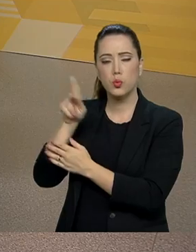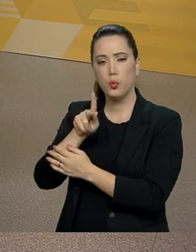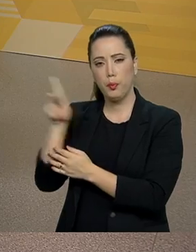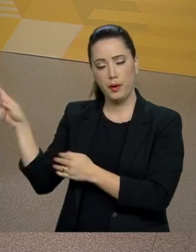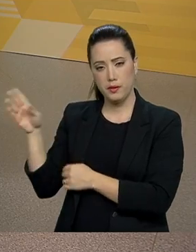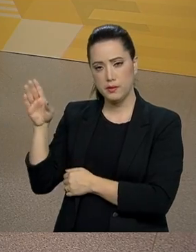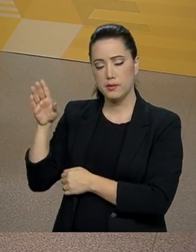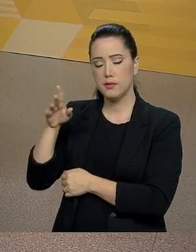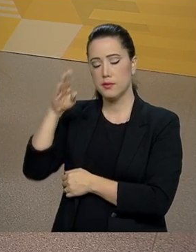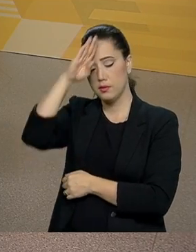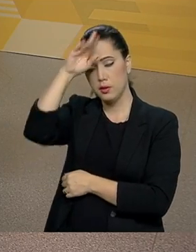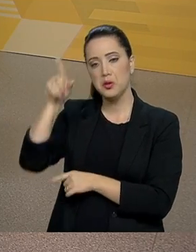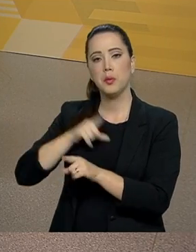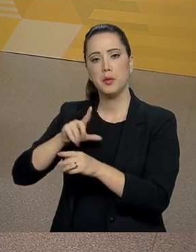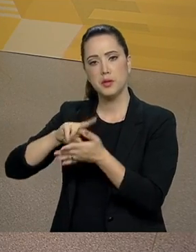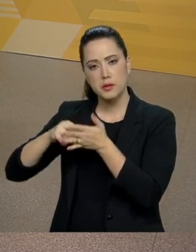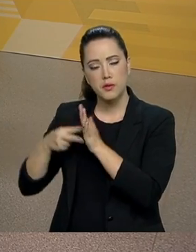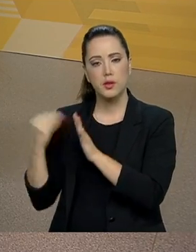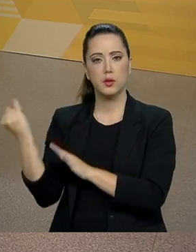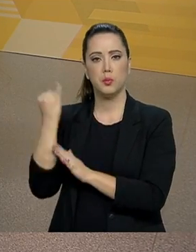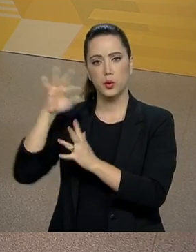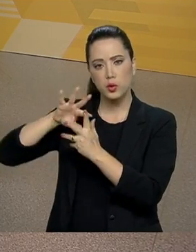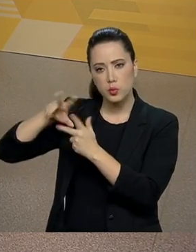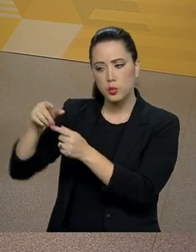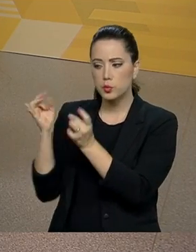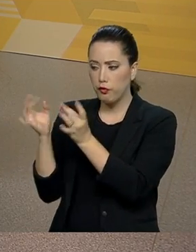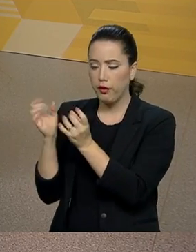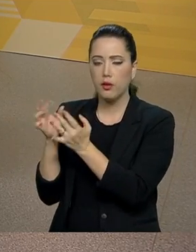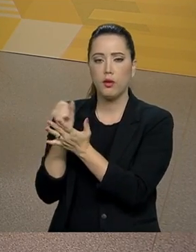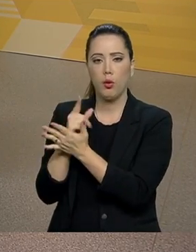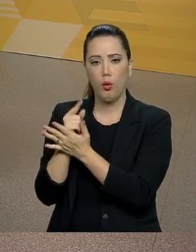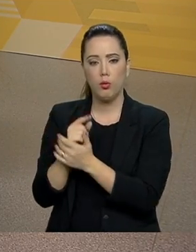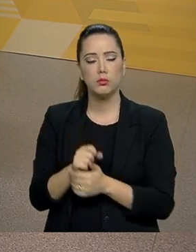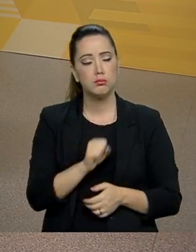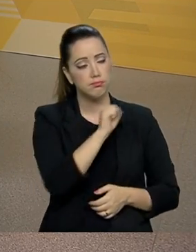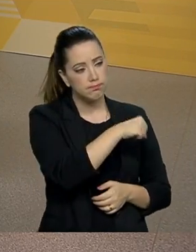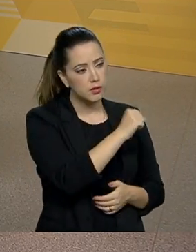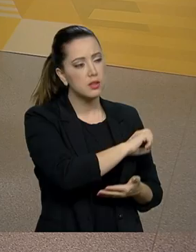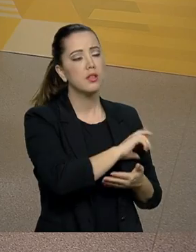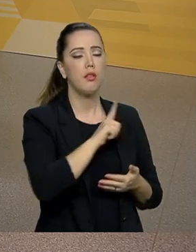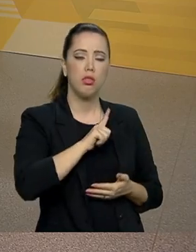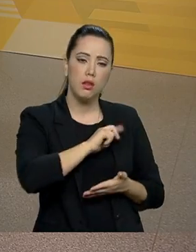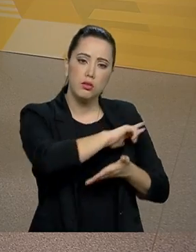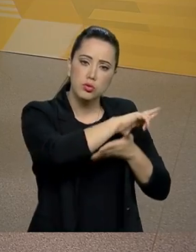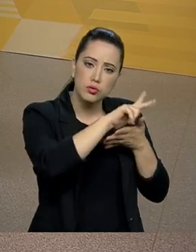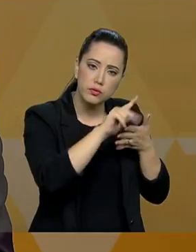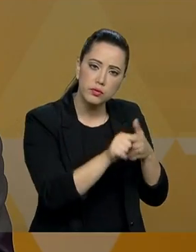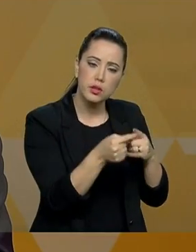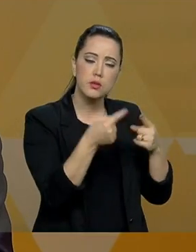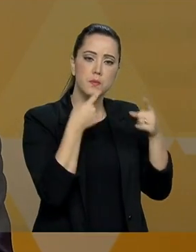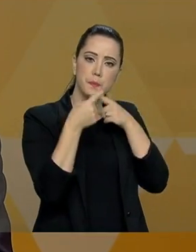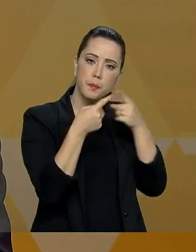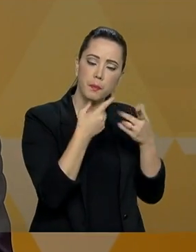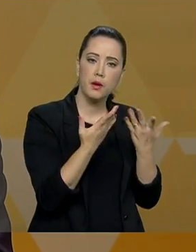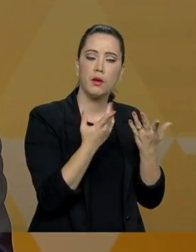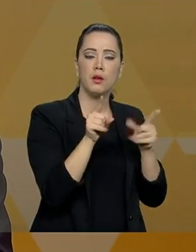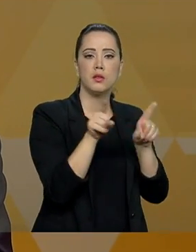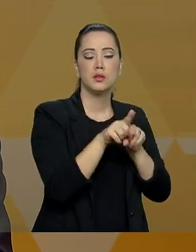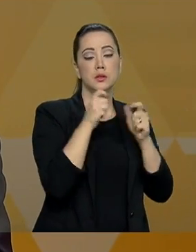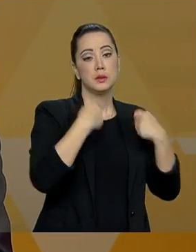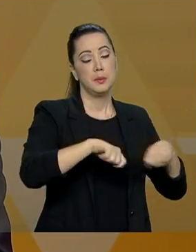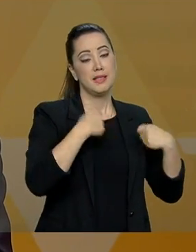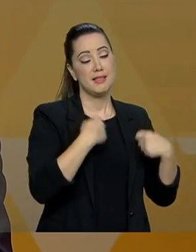até agora, né? Isso. Então, nós temos aí uma série de ações que estão para serem demarradas, mas que